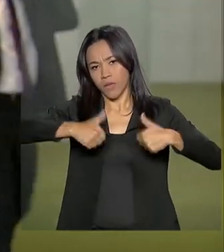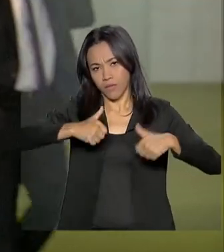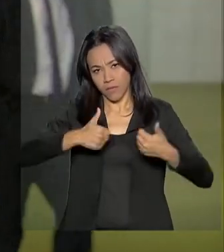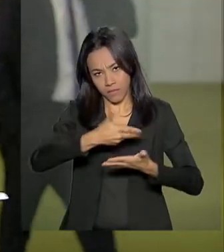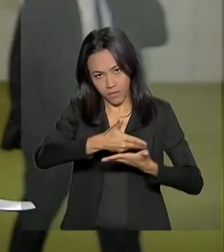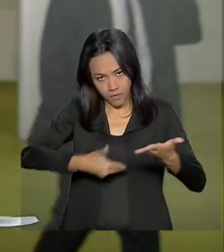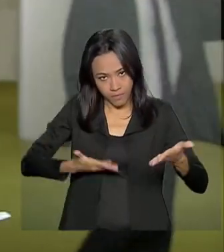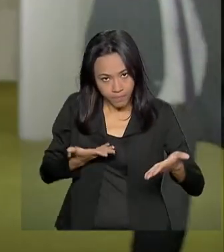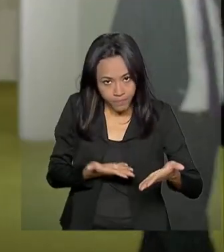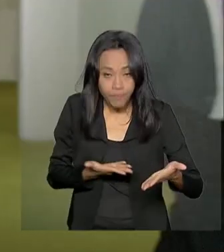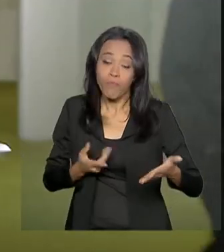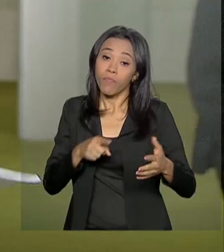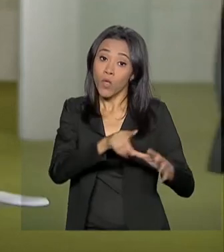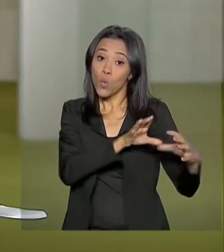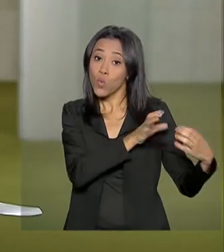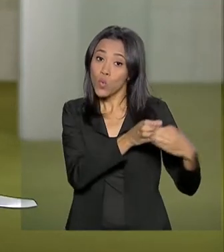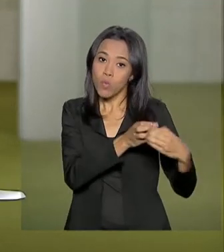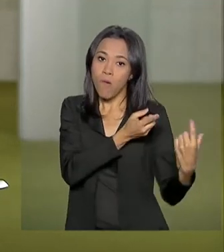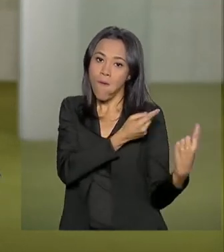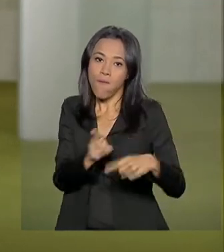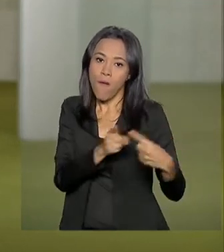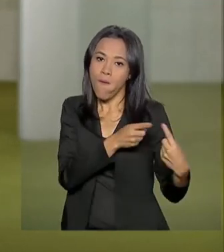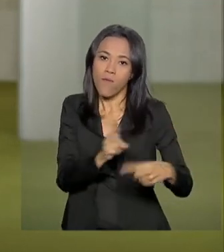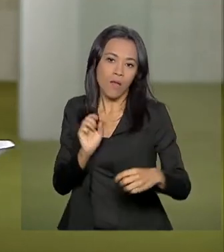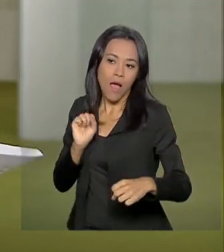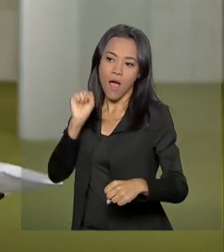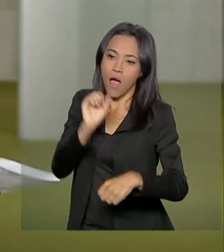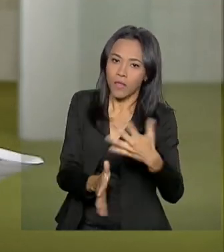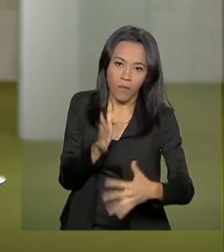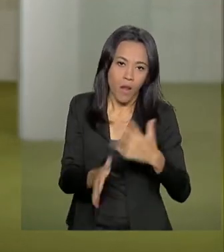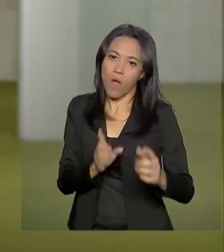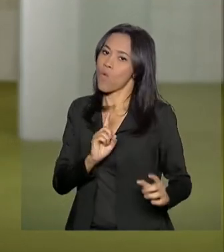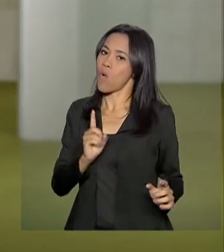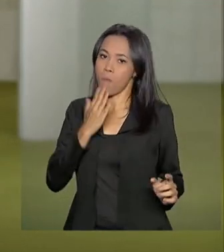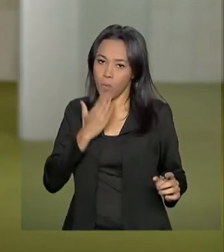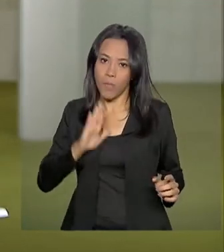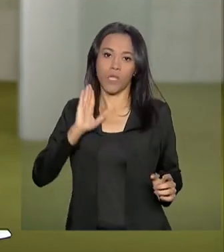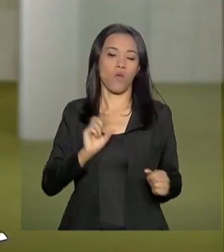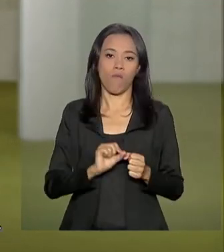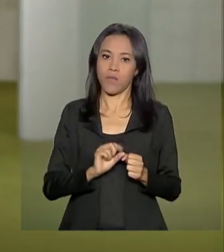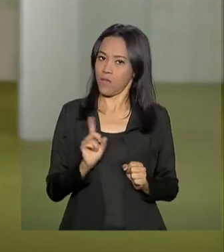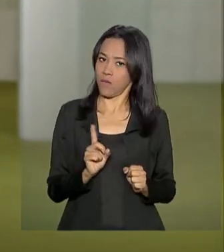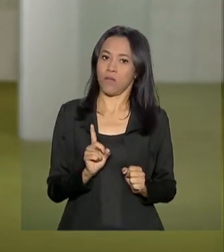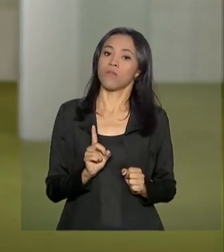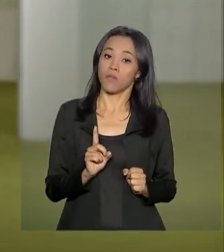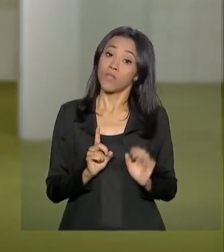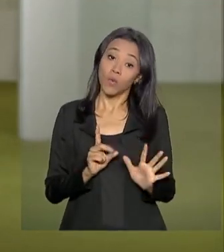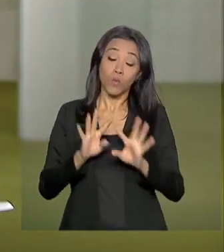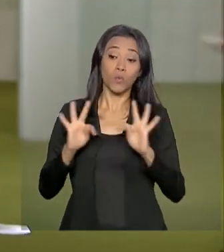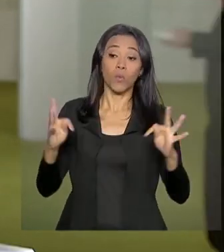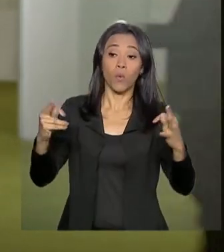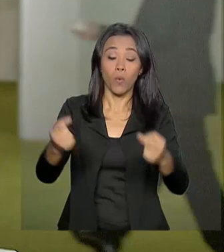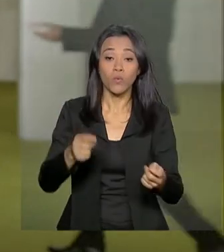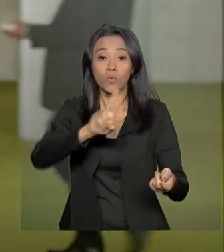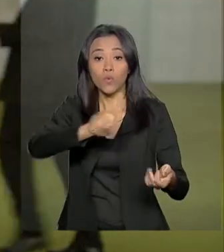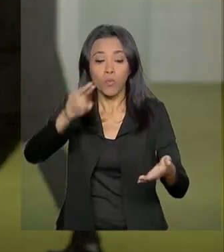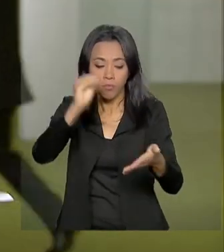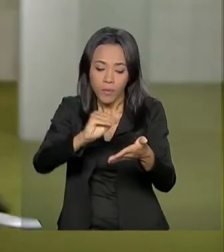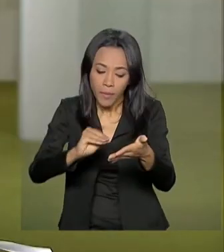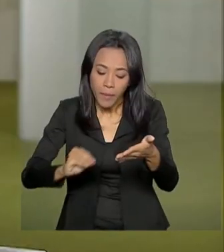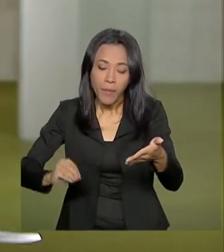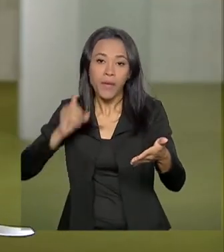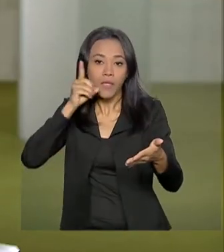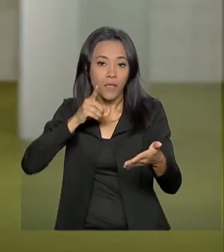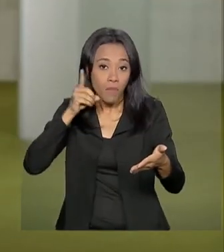oposição se comprometeu a não obstruir a leitura hoje e, em troca disso, todos os deputados inscritos vão poder falar a